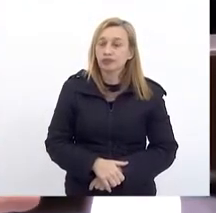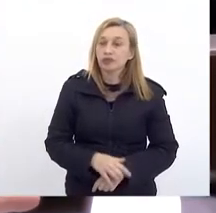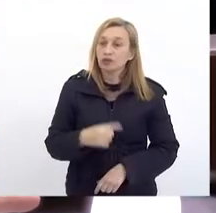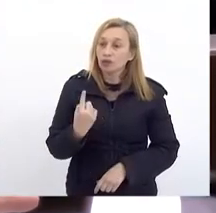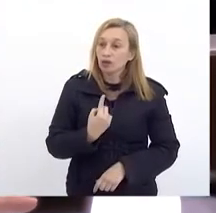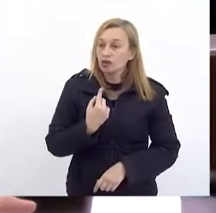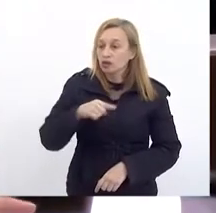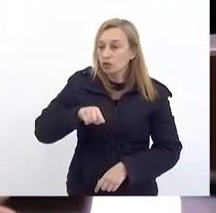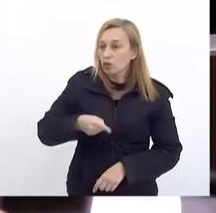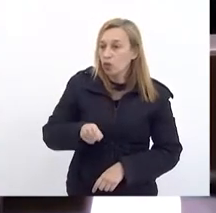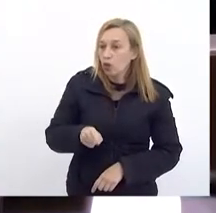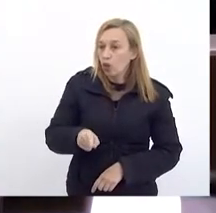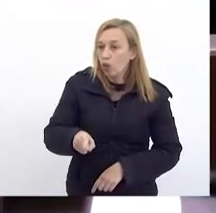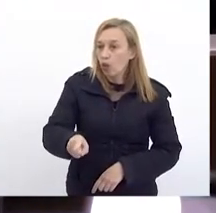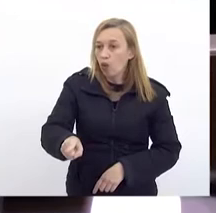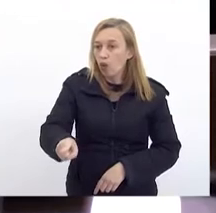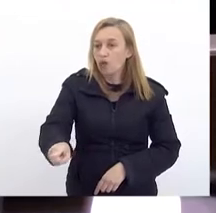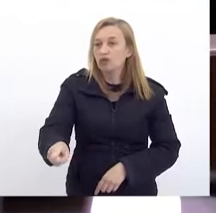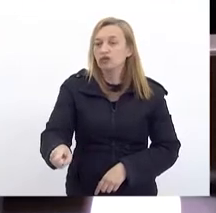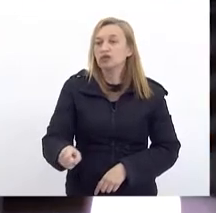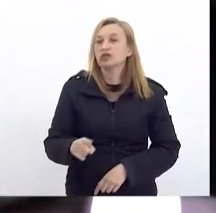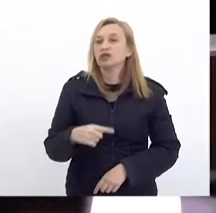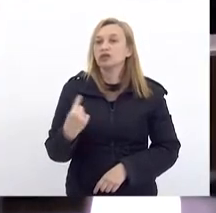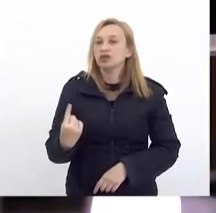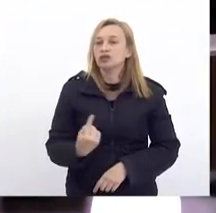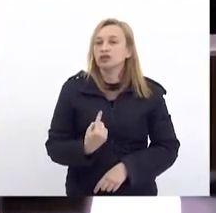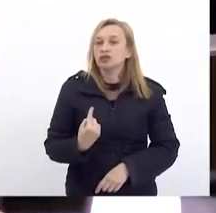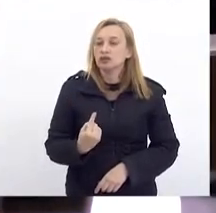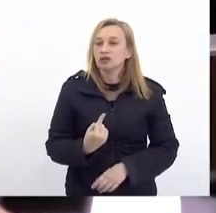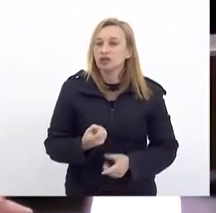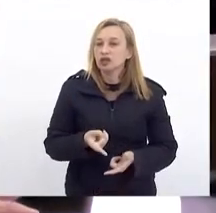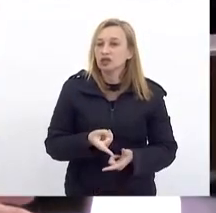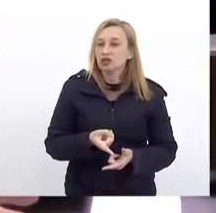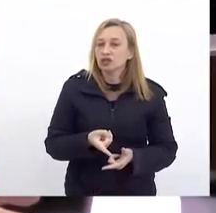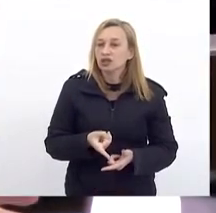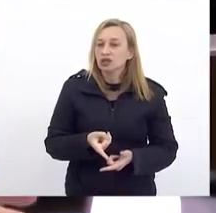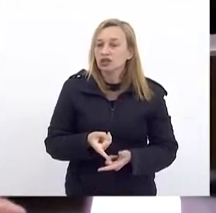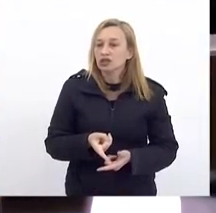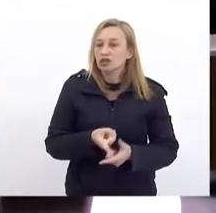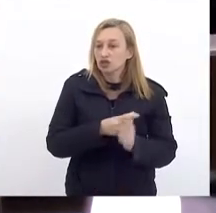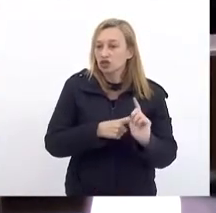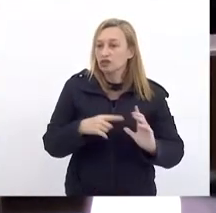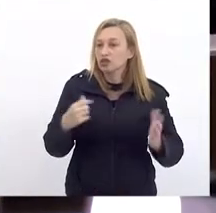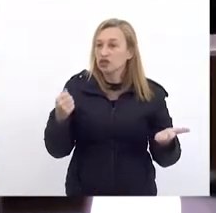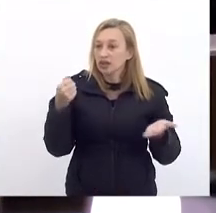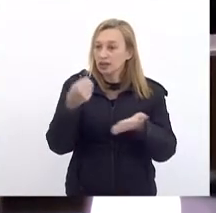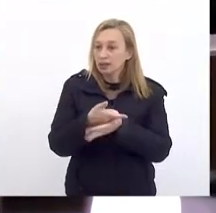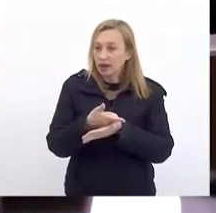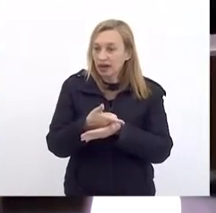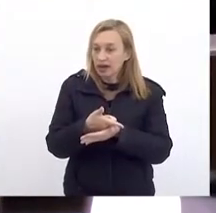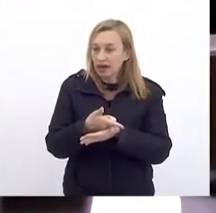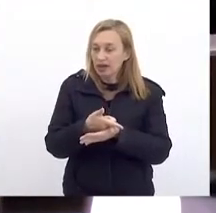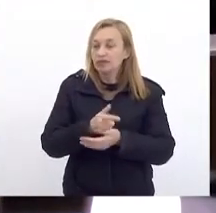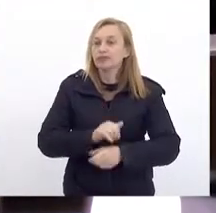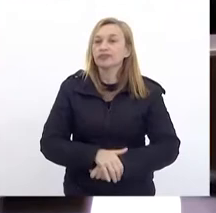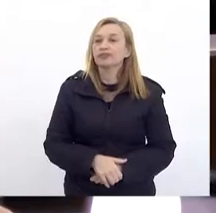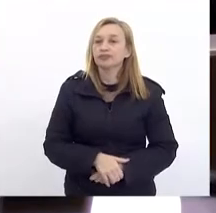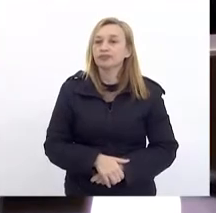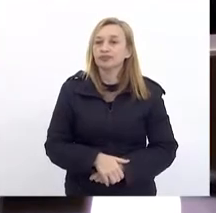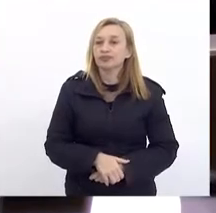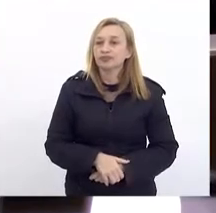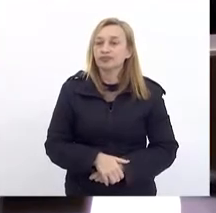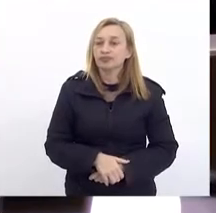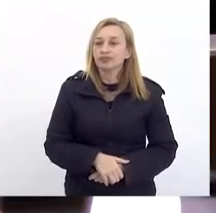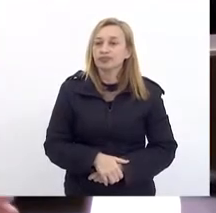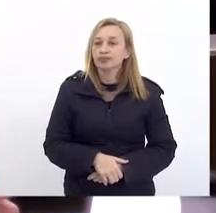Das nossas contas Estarem equacionadas Fruto Das